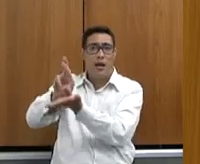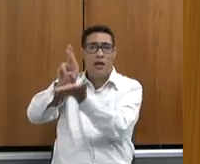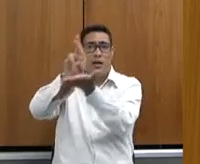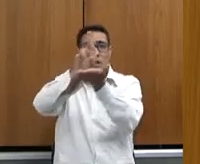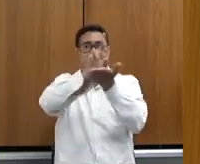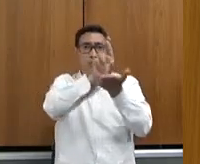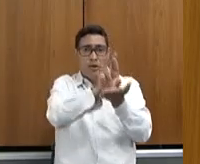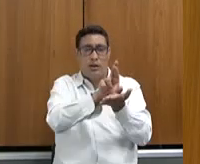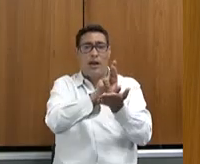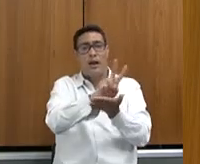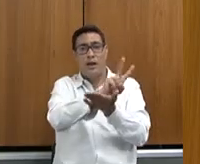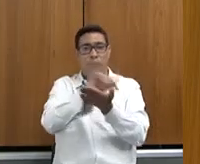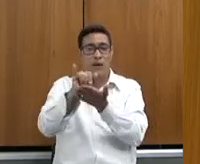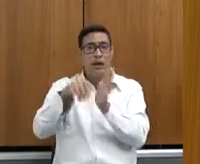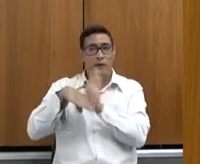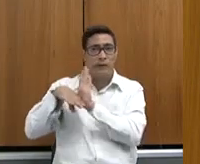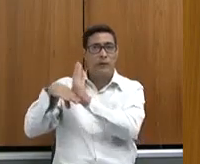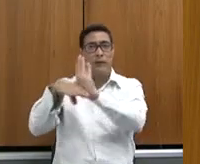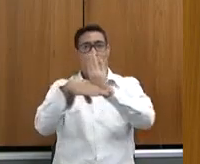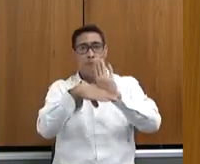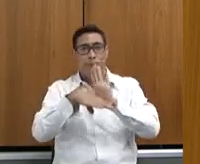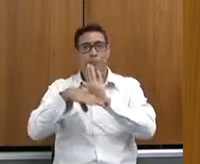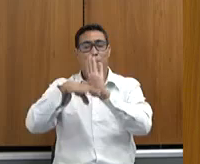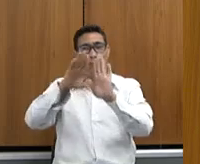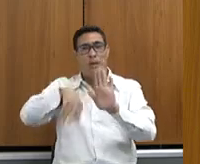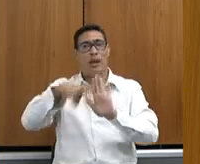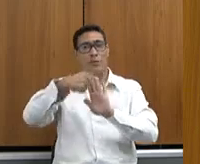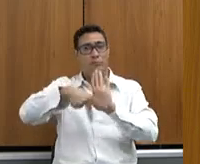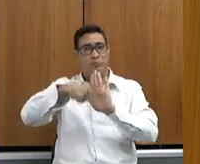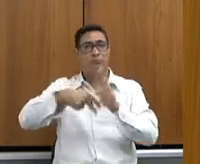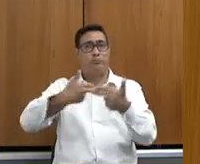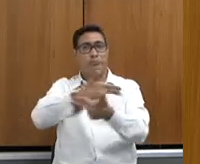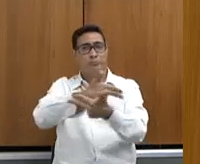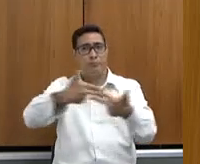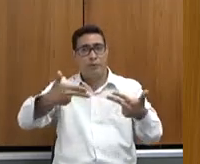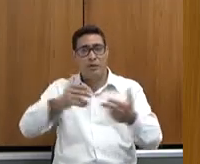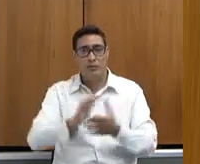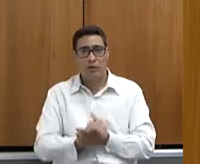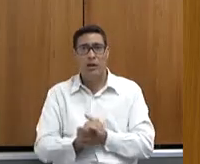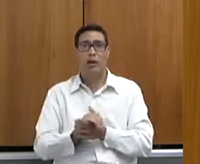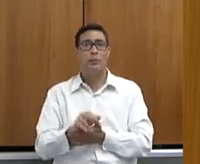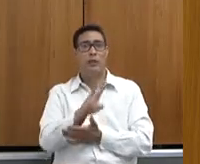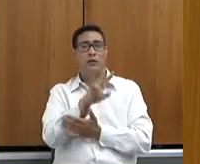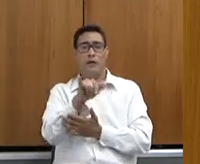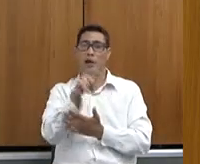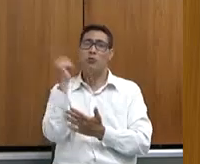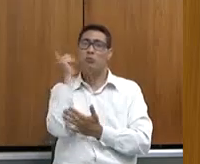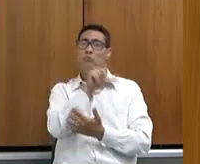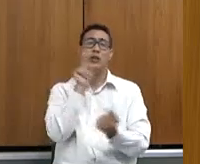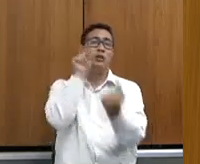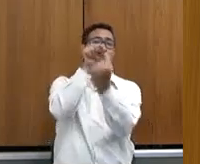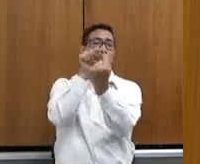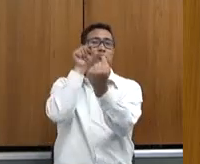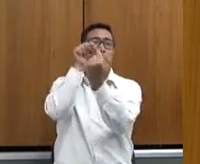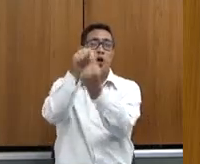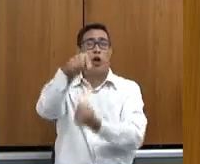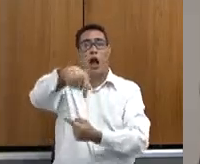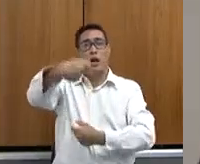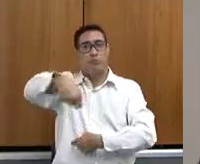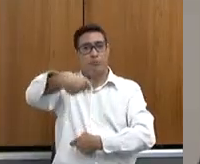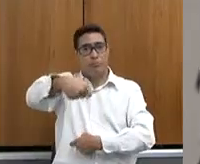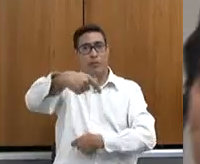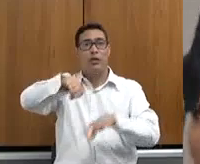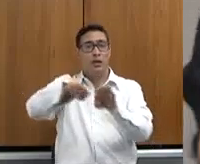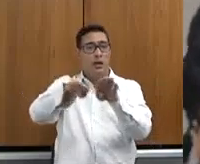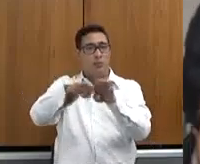fortalecerão localmente, regionalmente, esses programas, chegarão, esses programas chegarão onde de fato precisa com a participação do